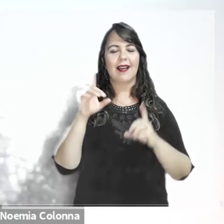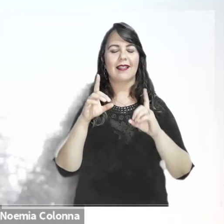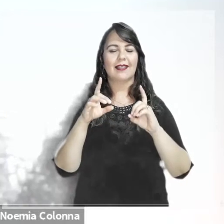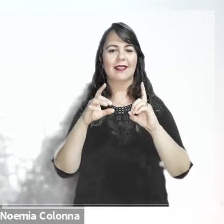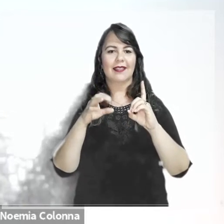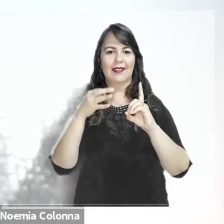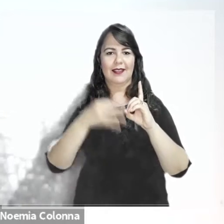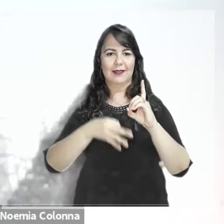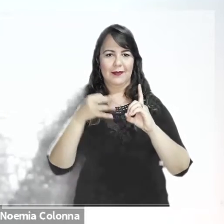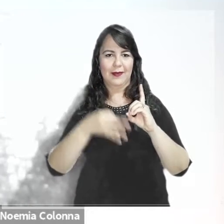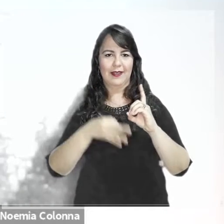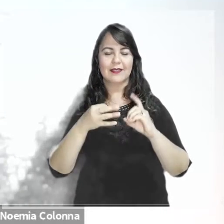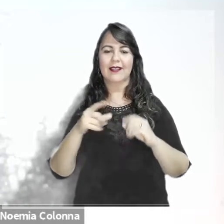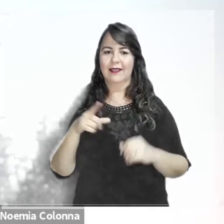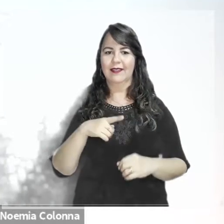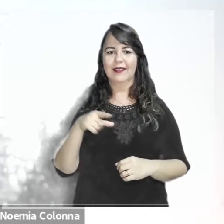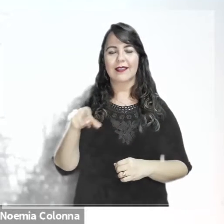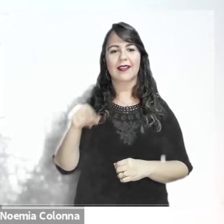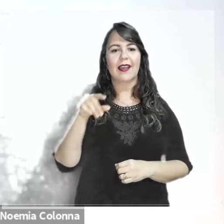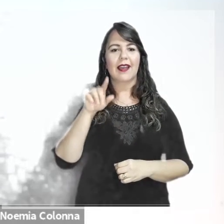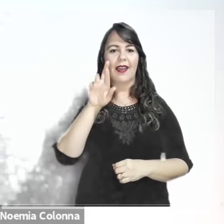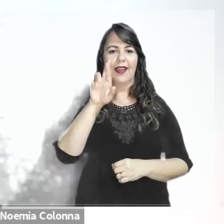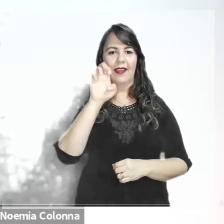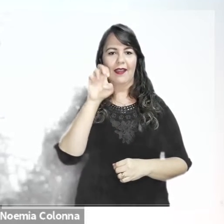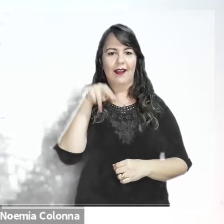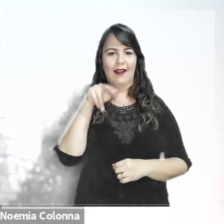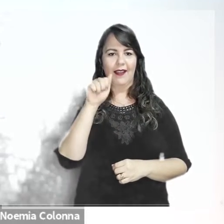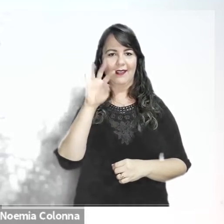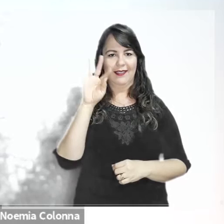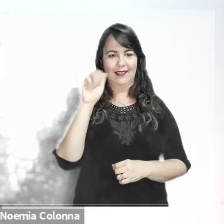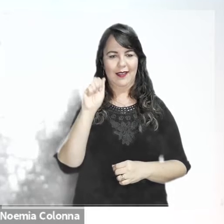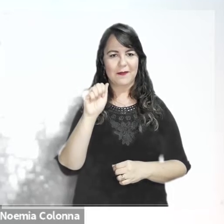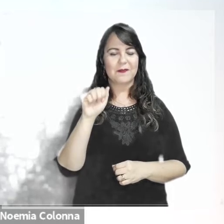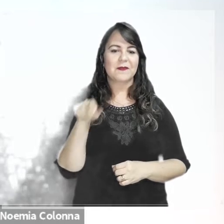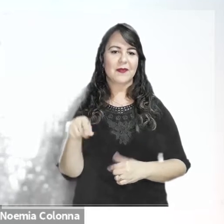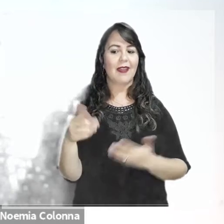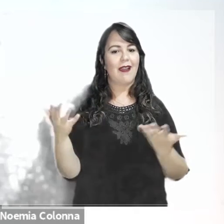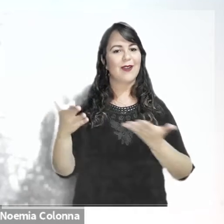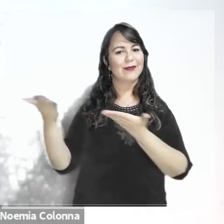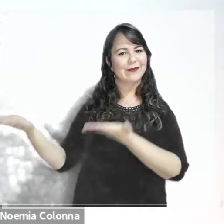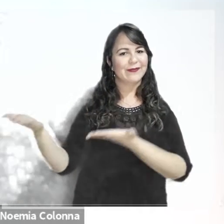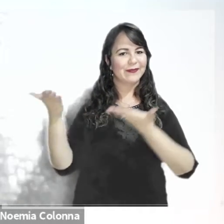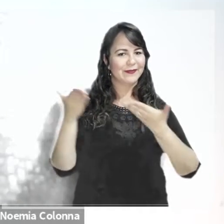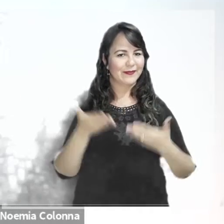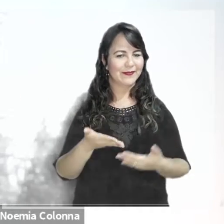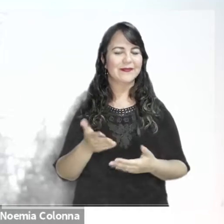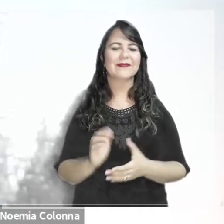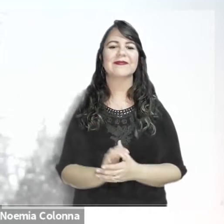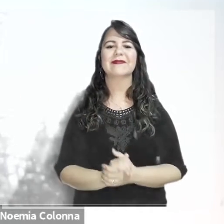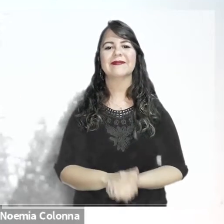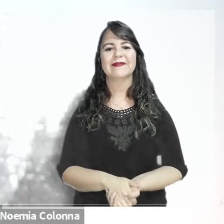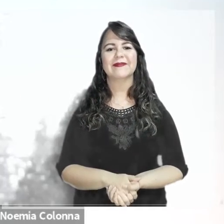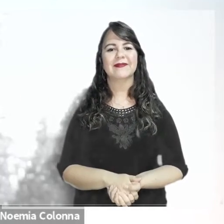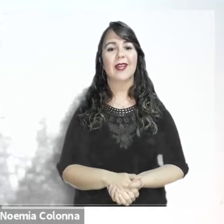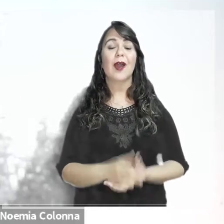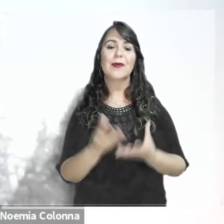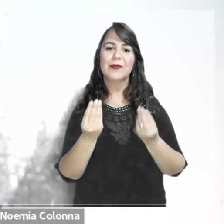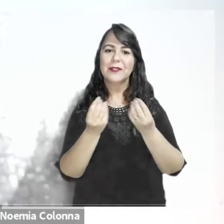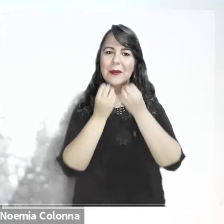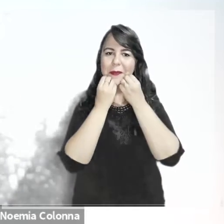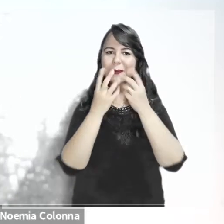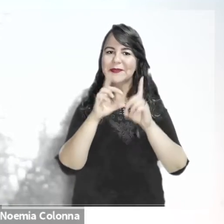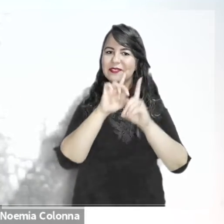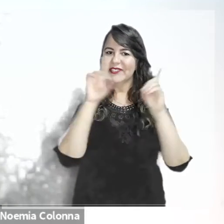de Alcântara Videira, presidente da Associação dos Magistrados do Brasil, AMB. A palavra é com a senhora, doutora